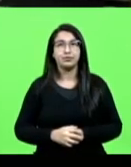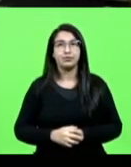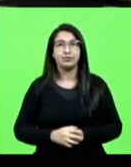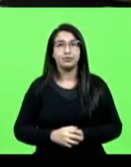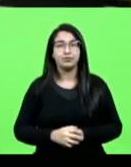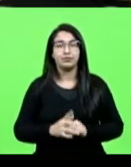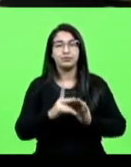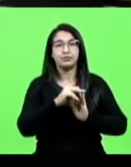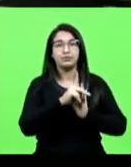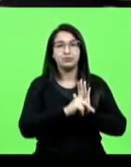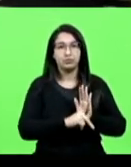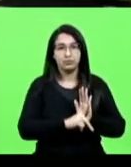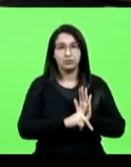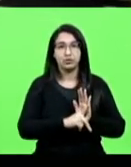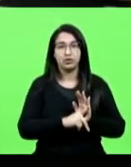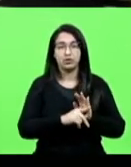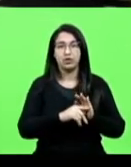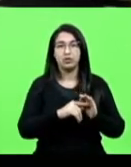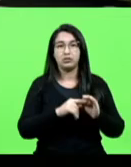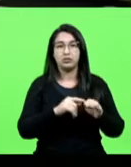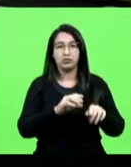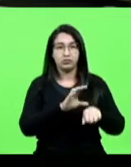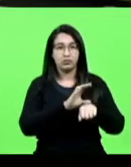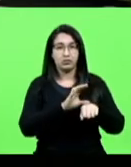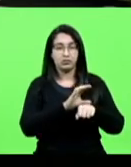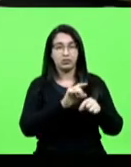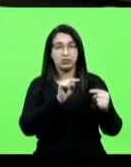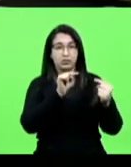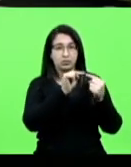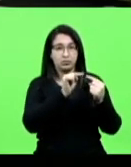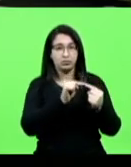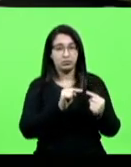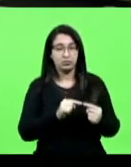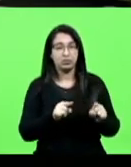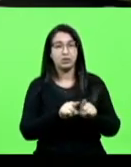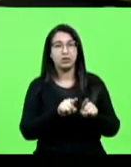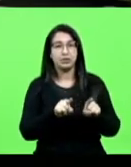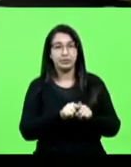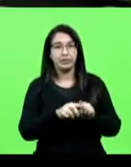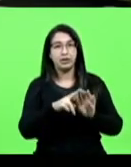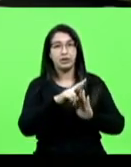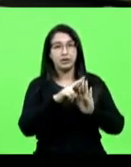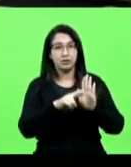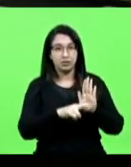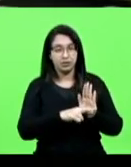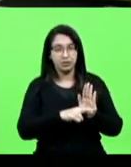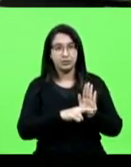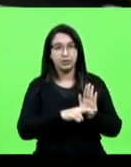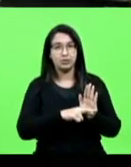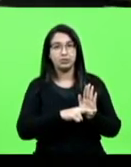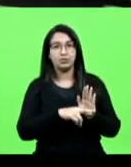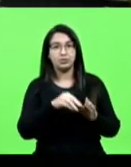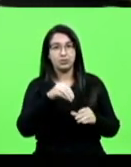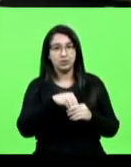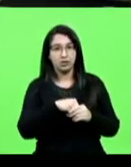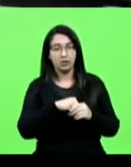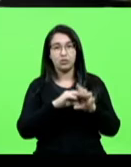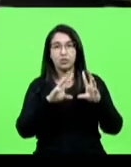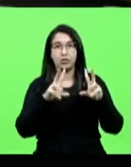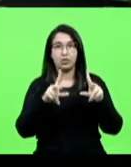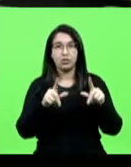projeto está nos conformes do regimento interno e conforme em todas as